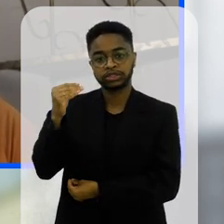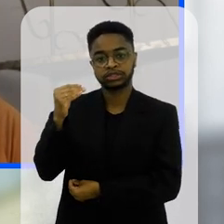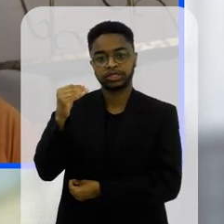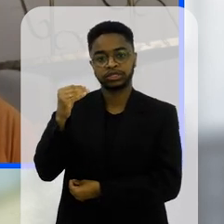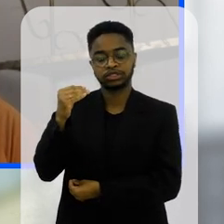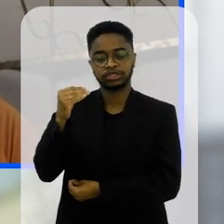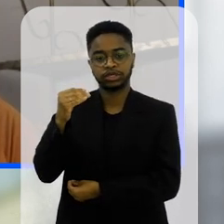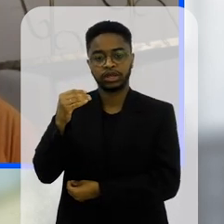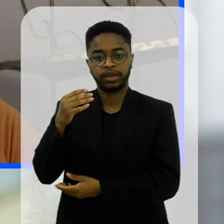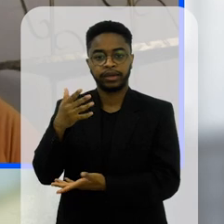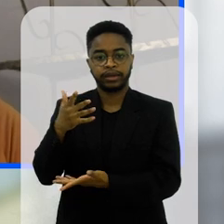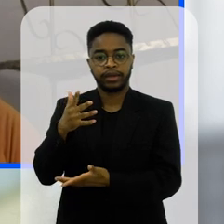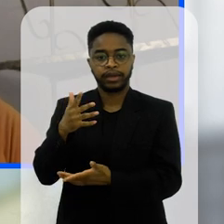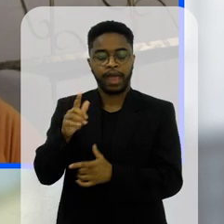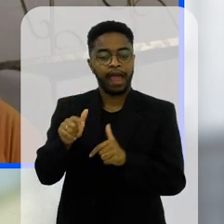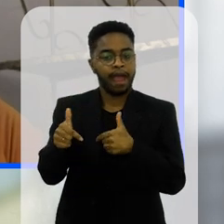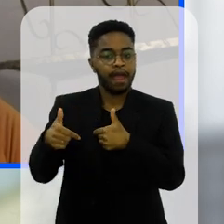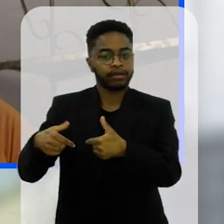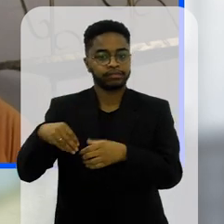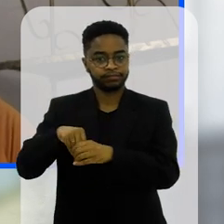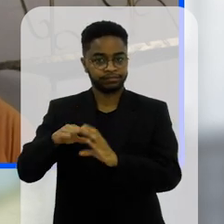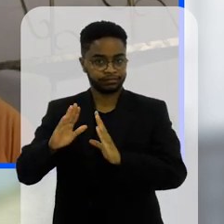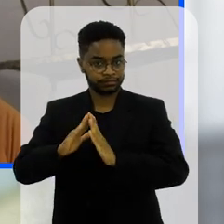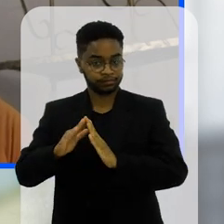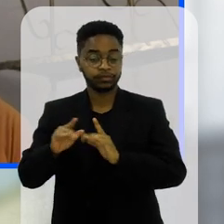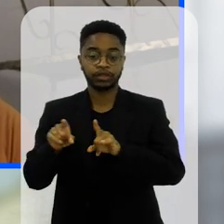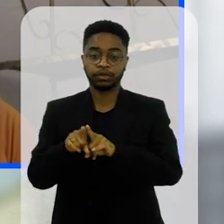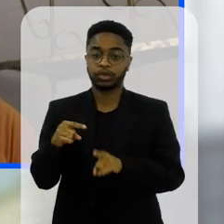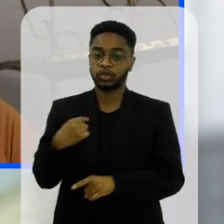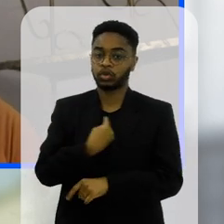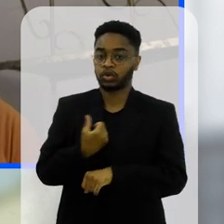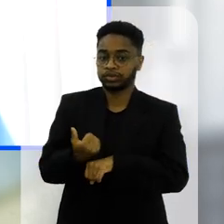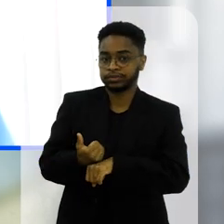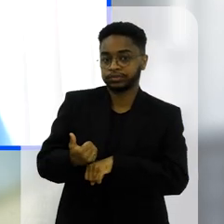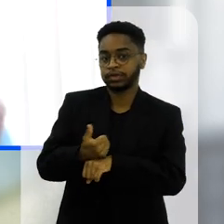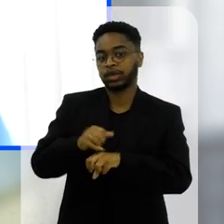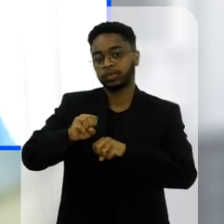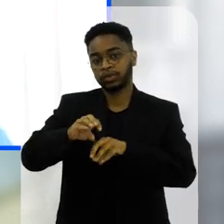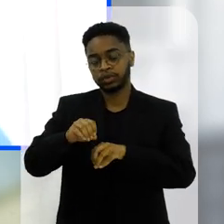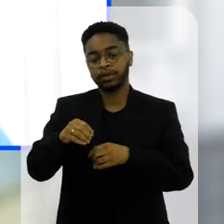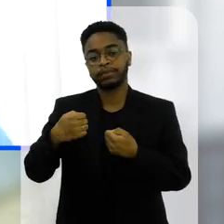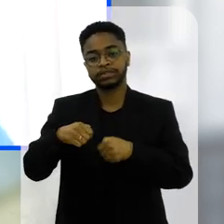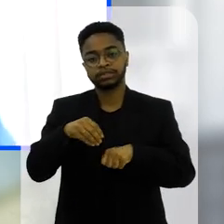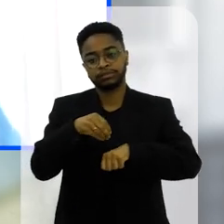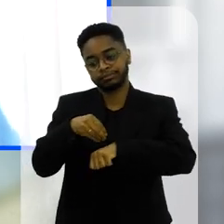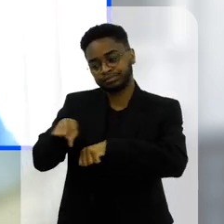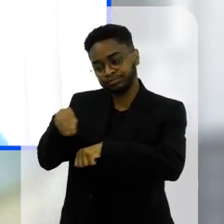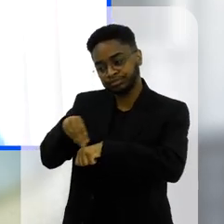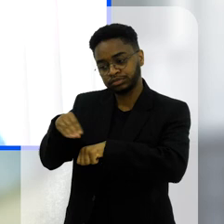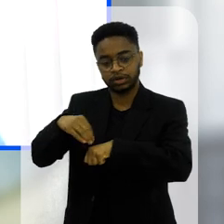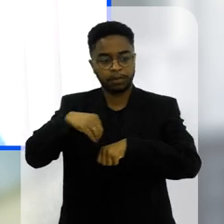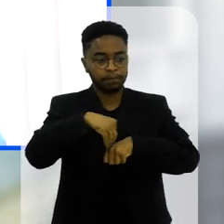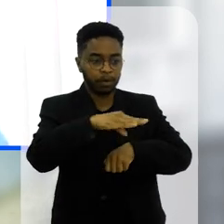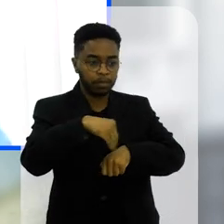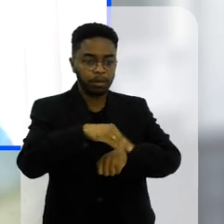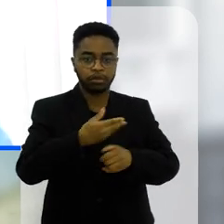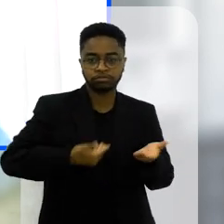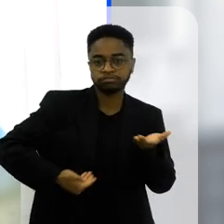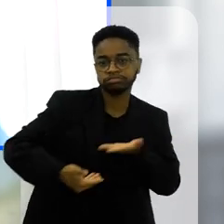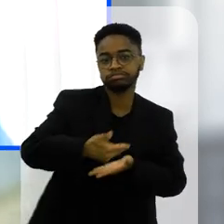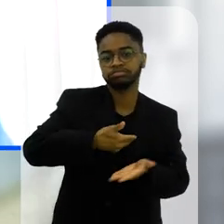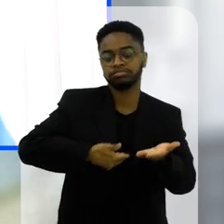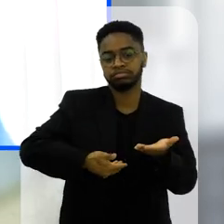se posicionando frente a essa proibição nas suas casas e a gente como profissional da educação também passar essas sinalizações pra que a possa caminhar nos juntos